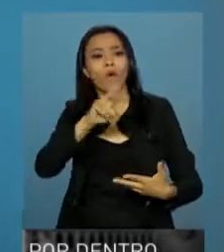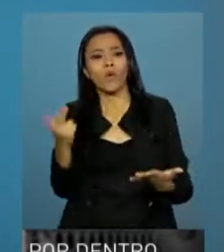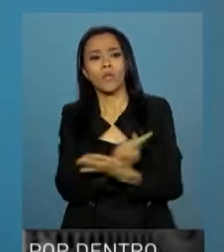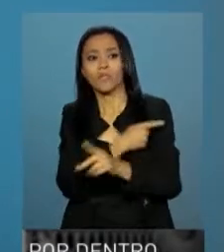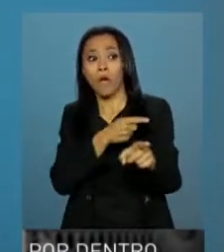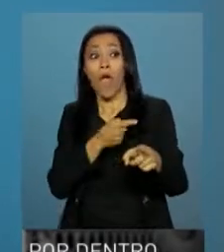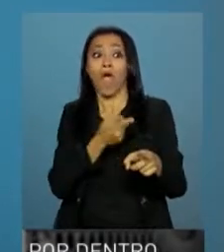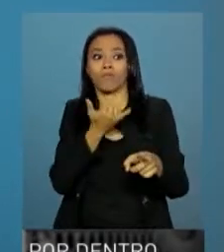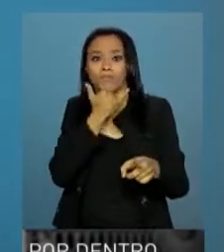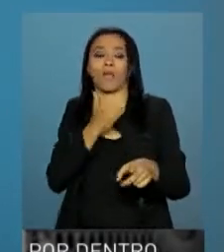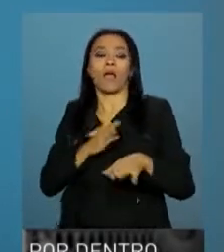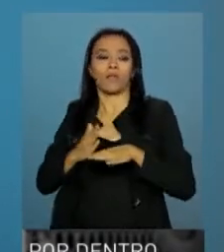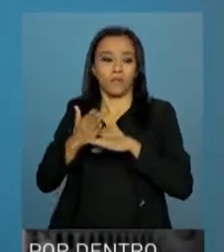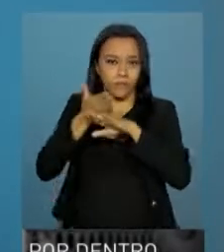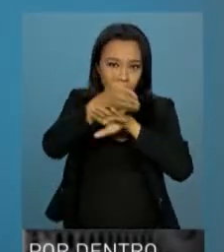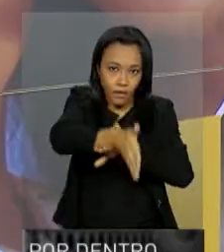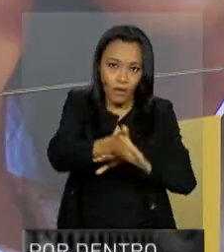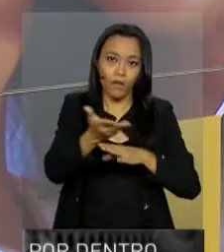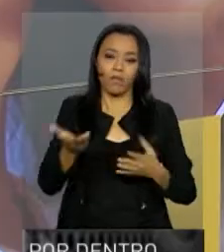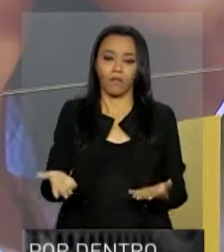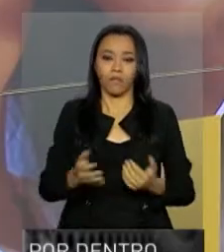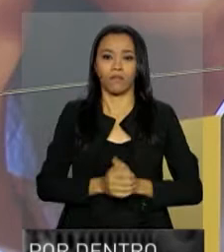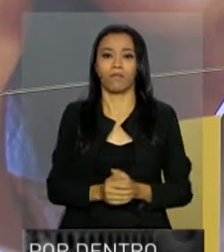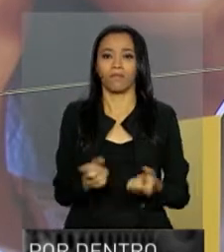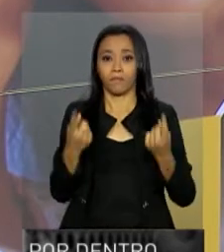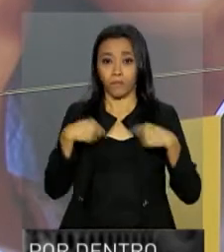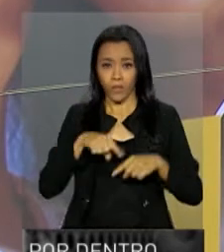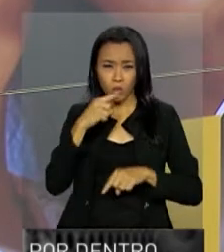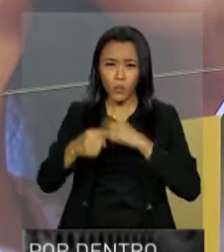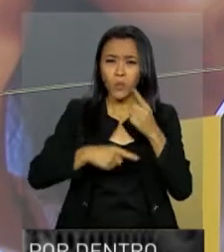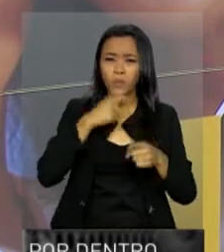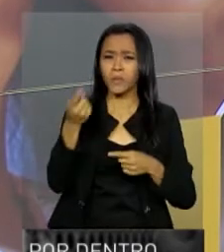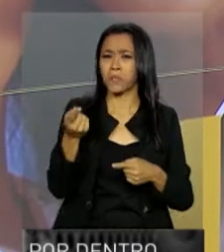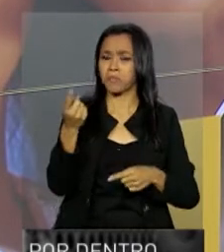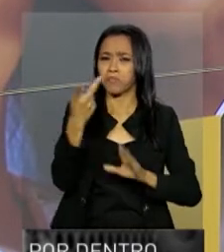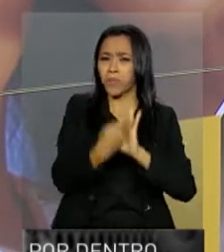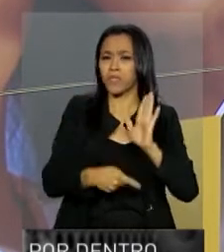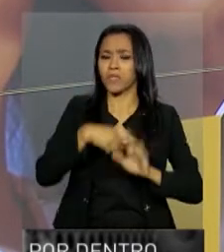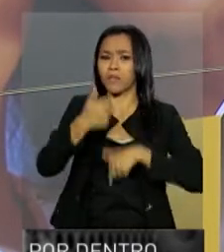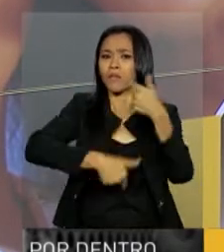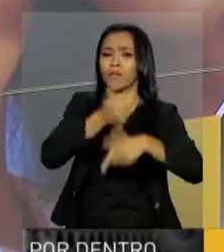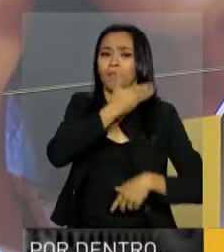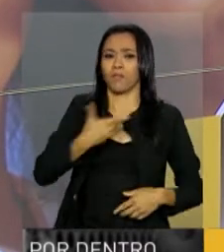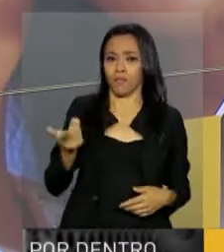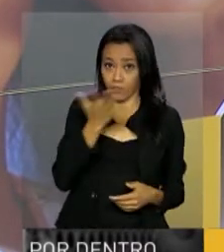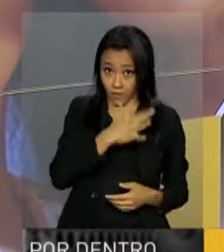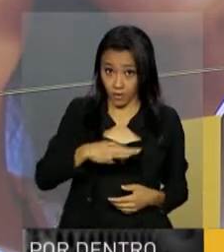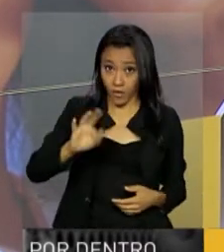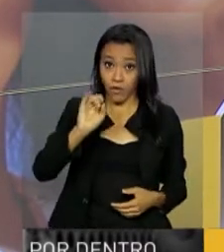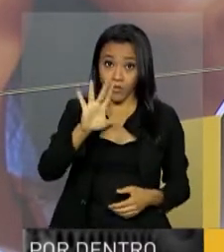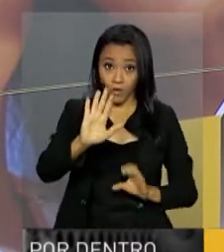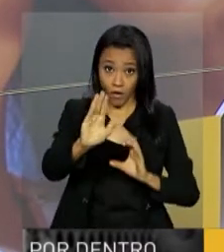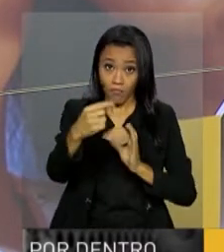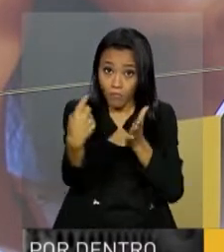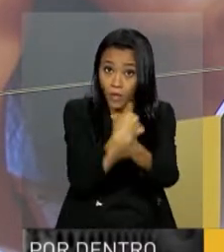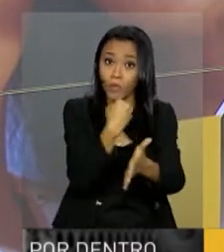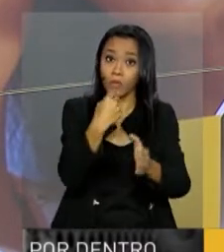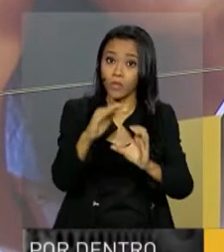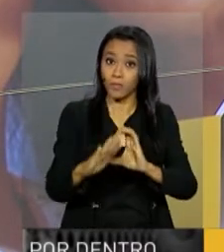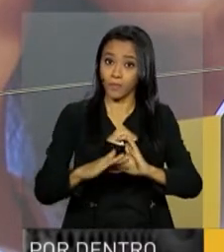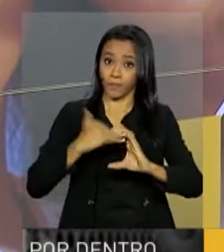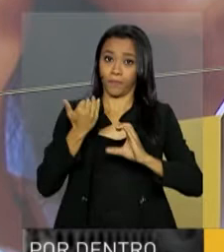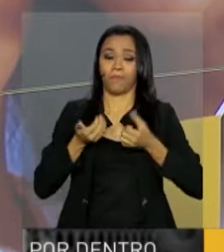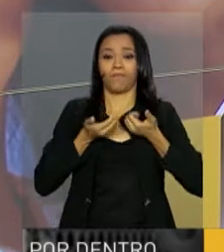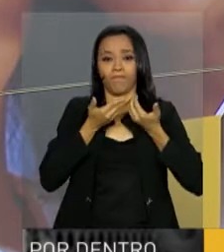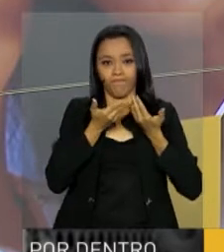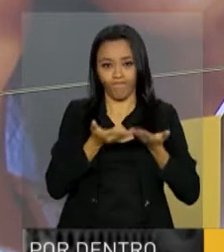requer a presença deles. Dúvidas sobre algum projeto ou ação do governo federal? É só enviar a sua pergunta para por